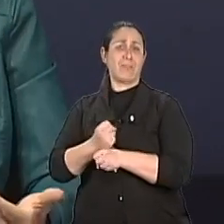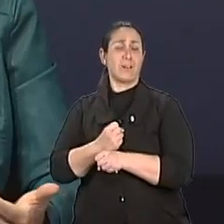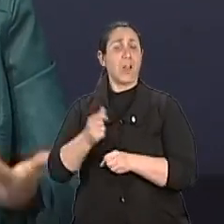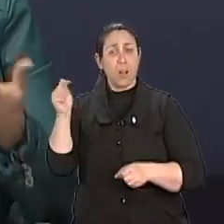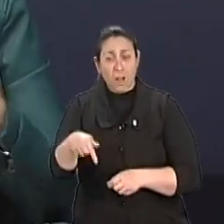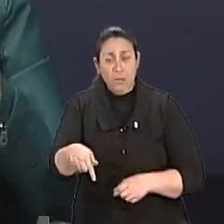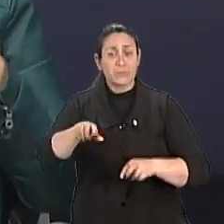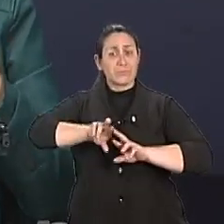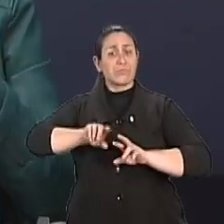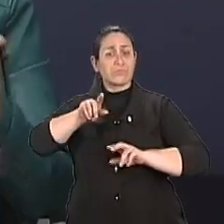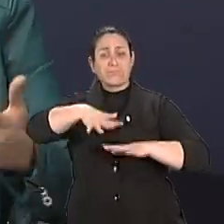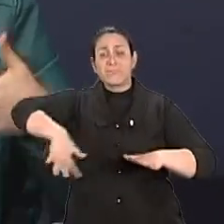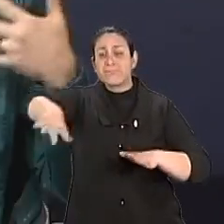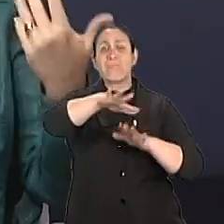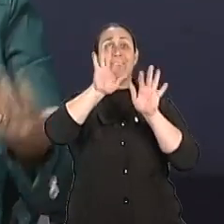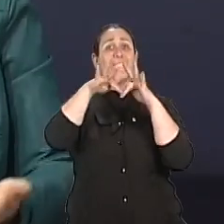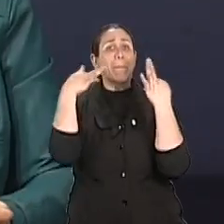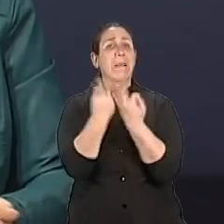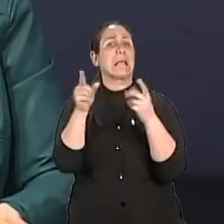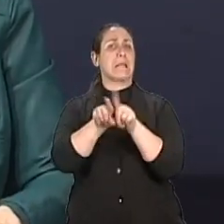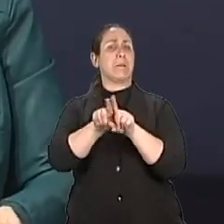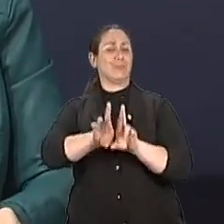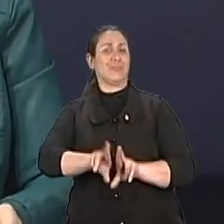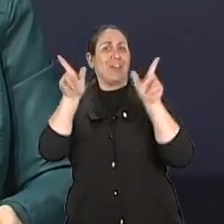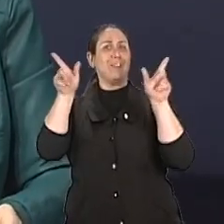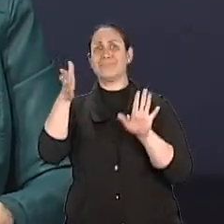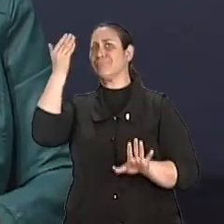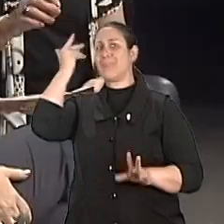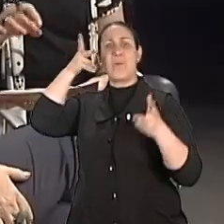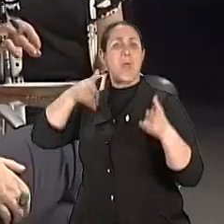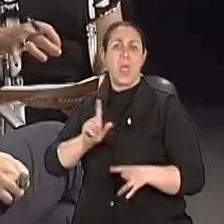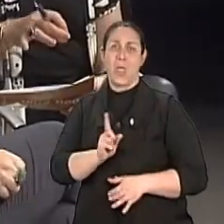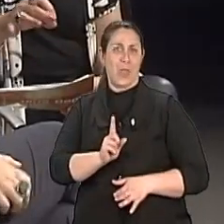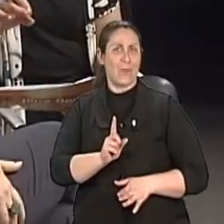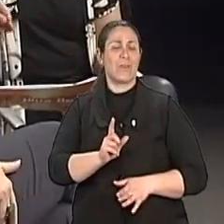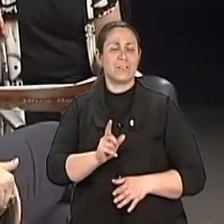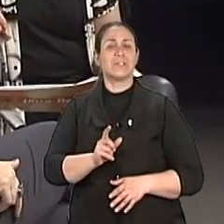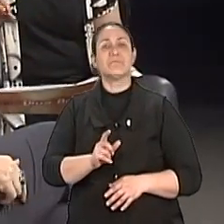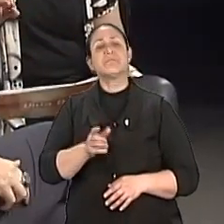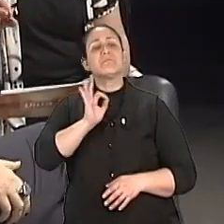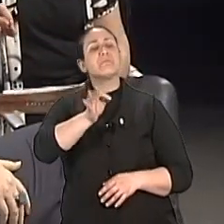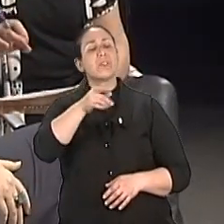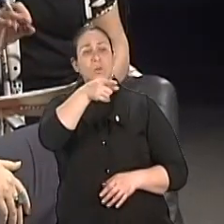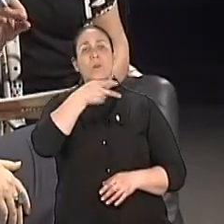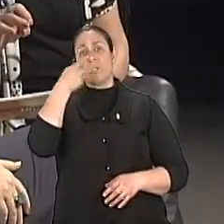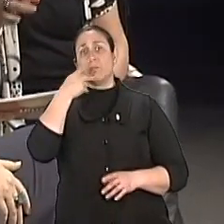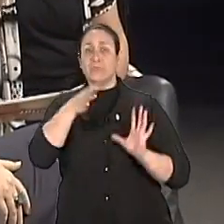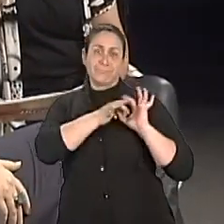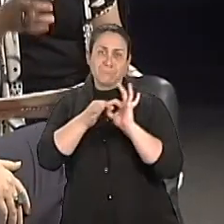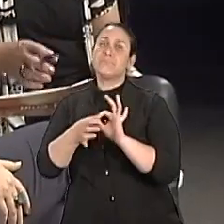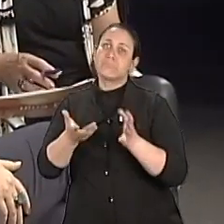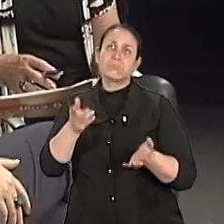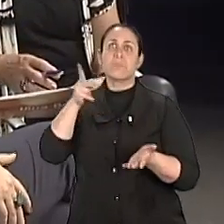diferentes. E isso exige toda uma nova adaptação dos casais. E nesse contexto que a gente está vendo que não é